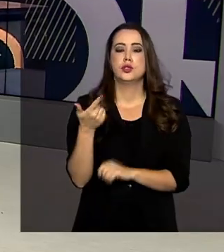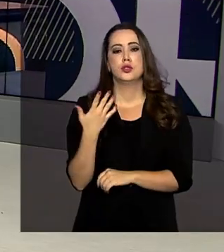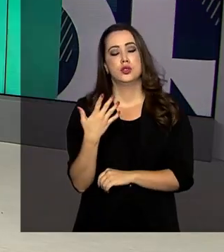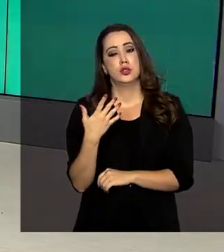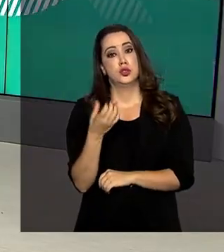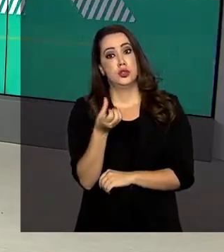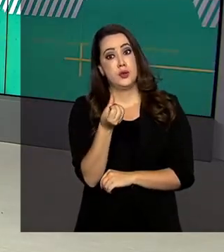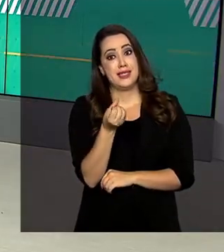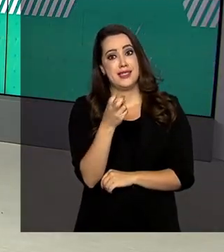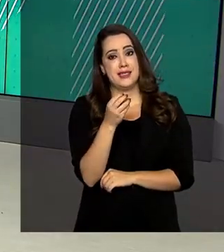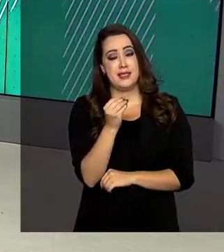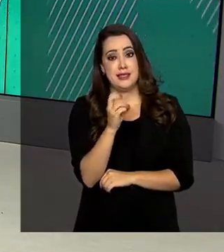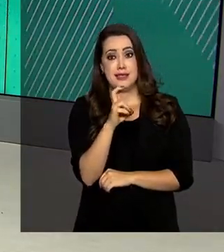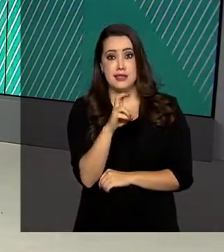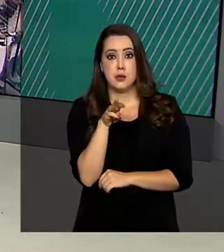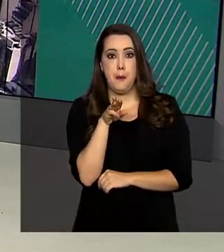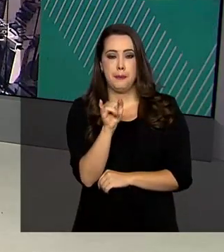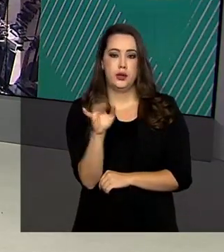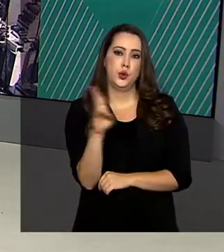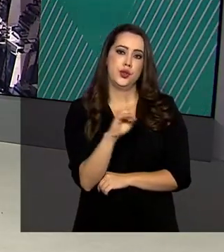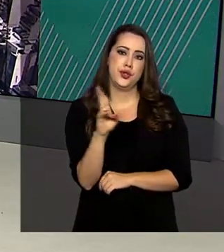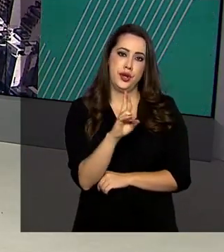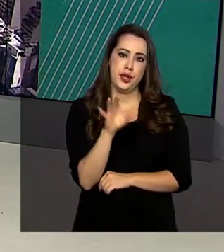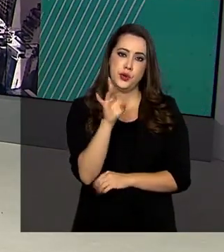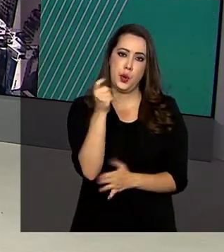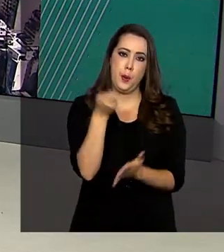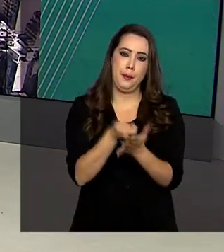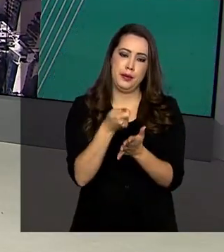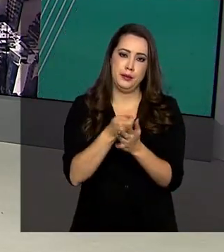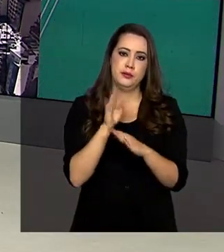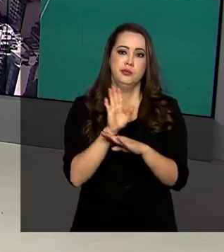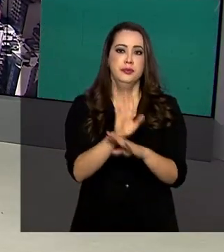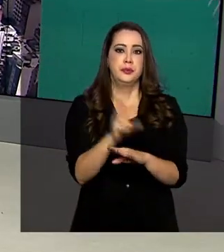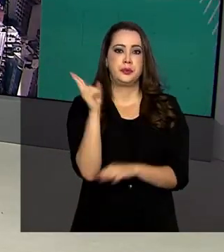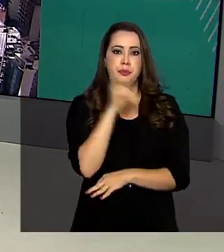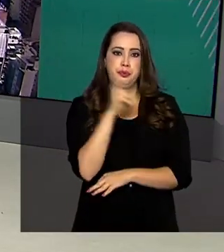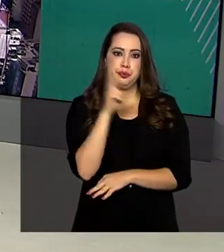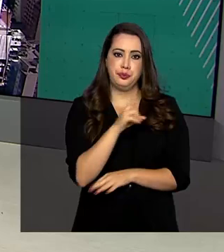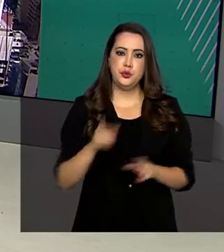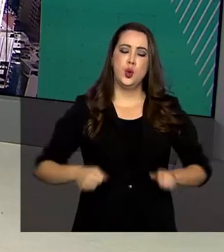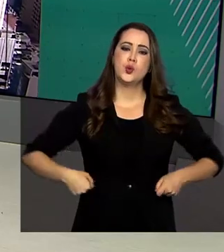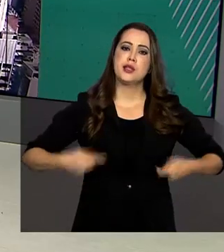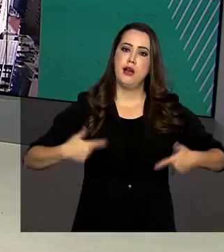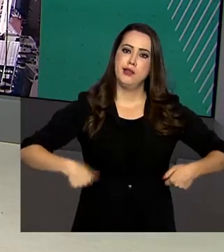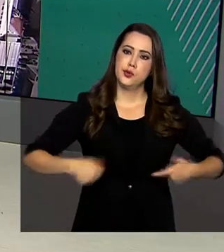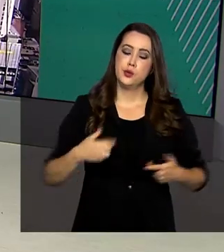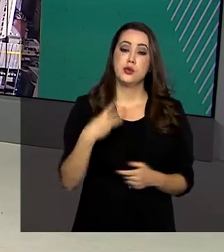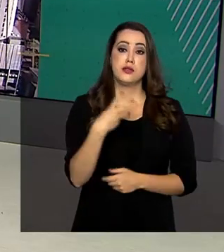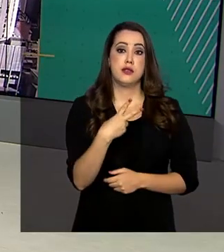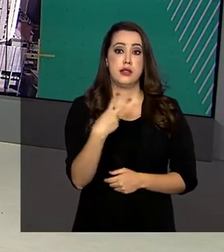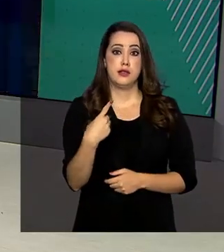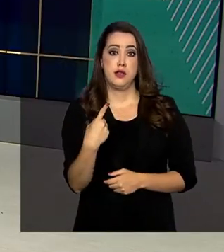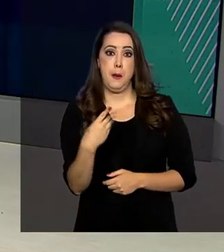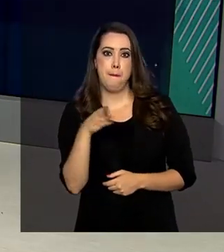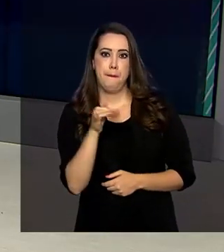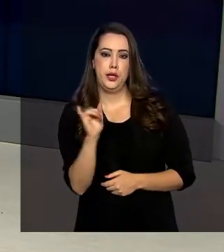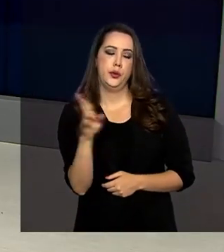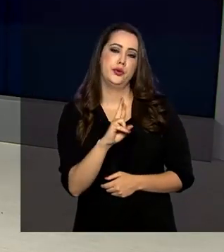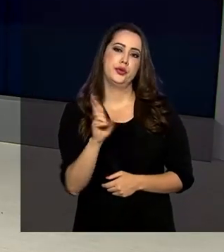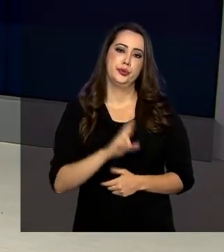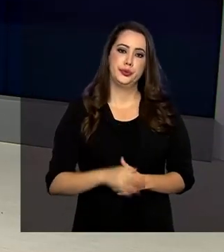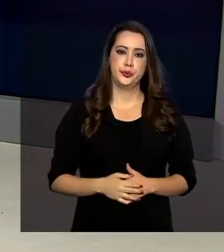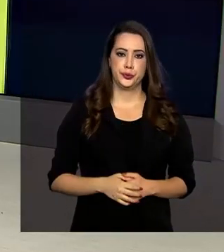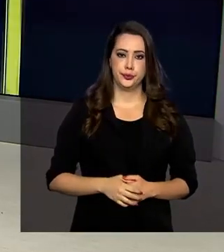R 605 bilhões. Só com o pagamento do auxílio emergencial, as despesas somam R$ 321 bilhões.